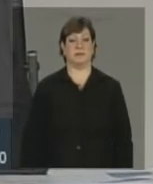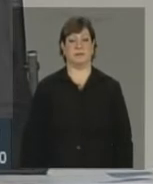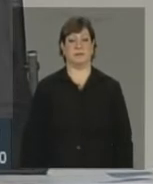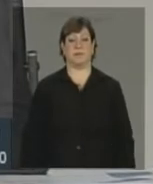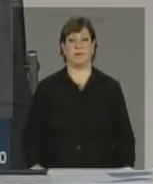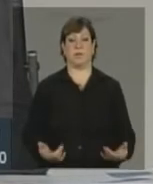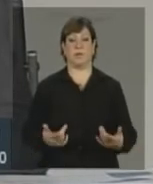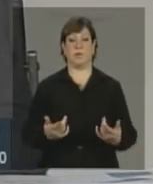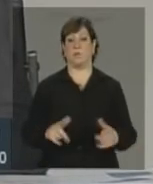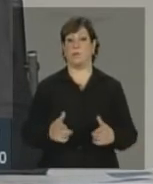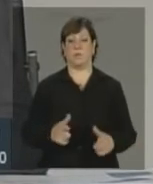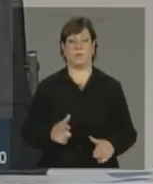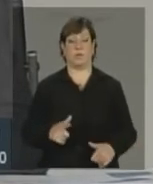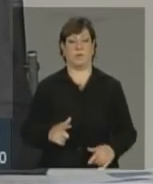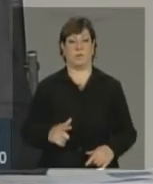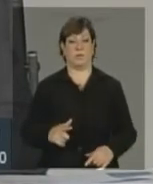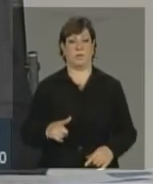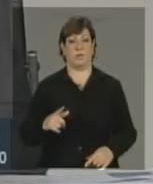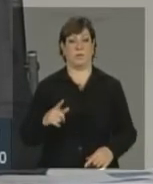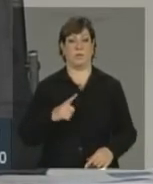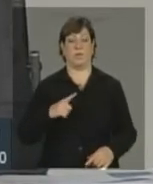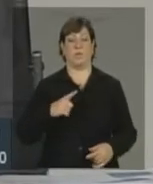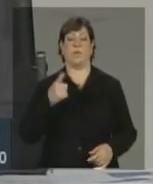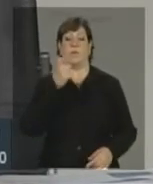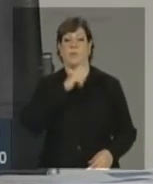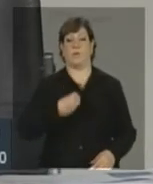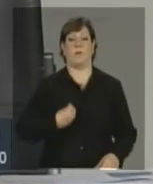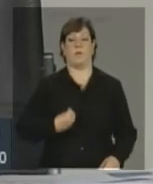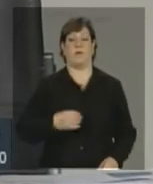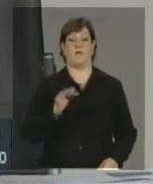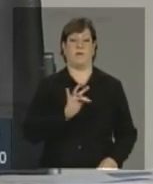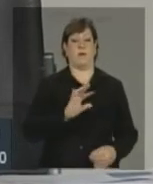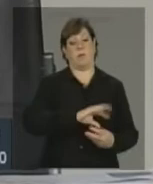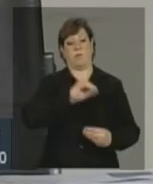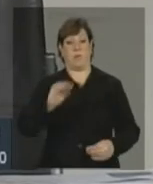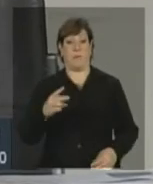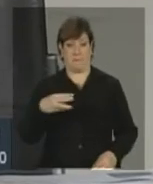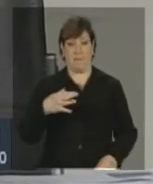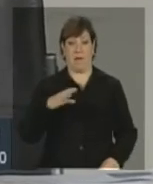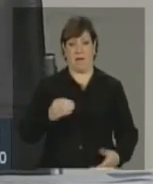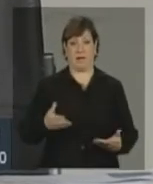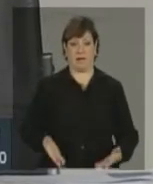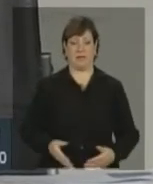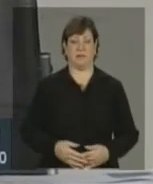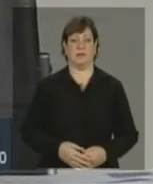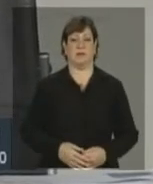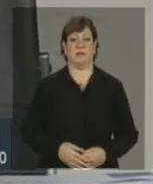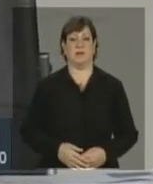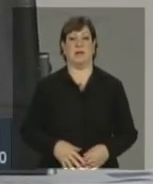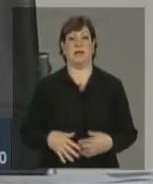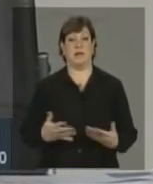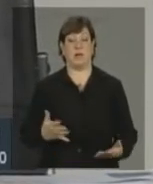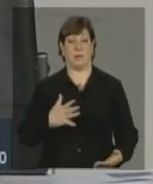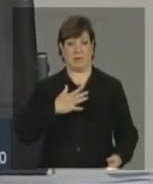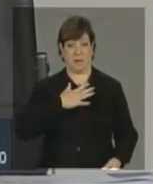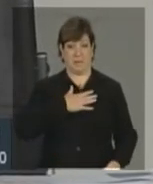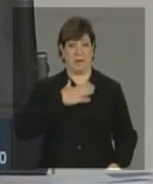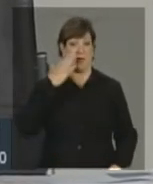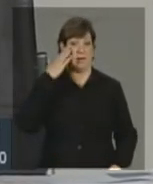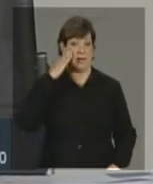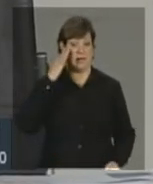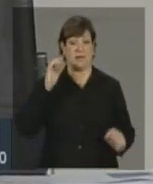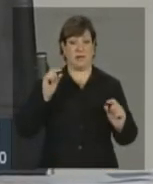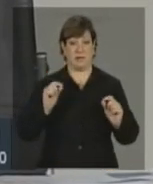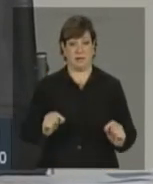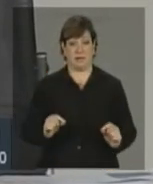não ocorreu em fevereiro e foi transferido para março. Não há, na minha visão, a receita